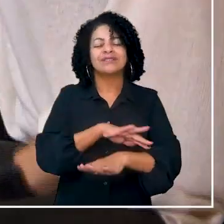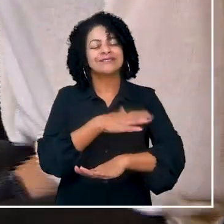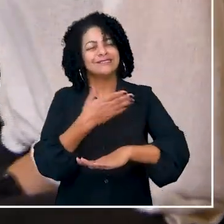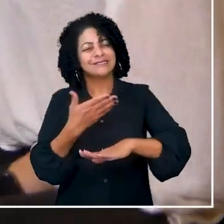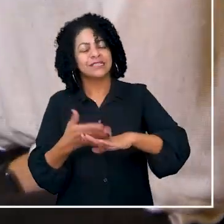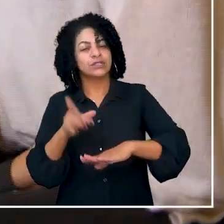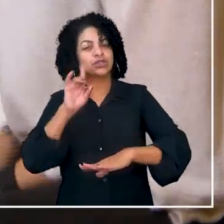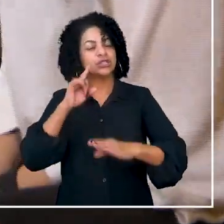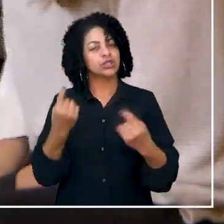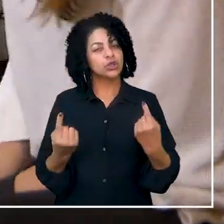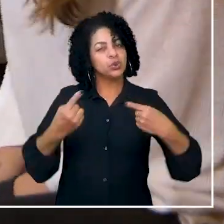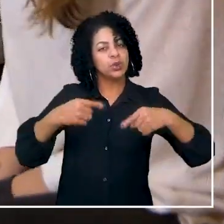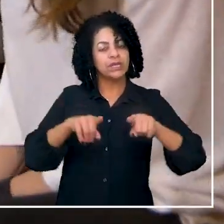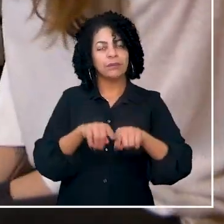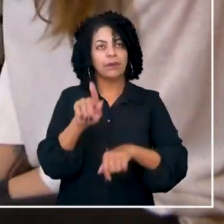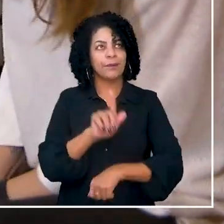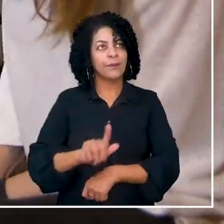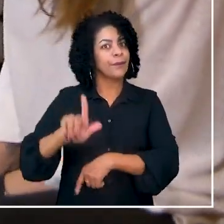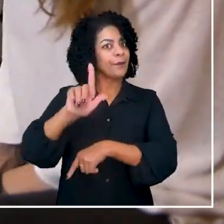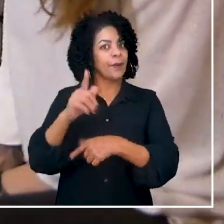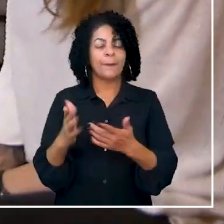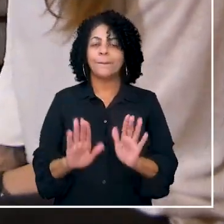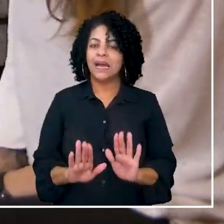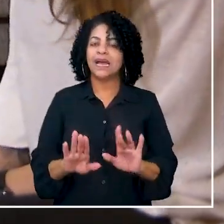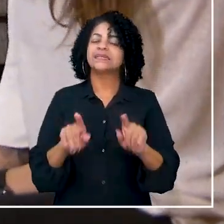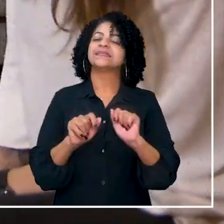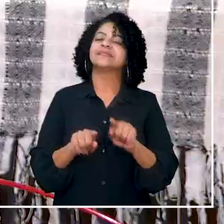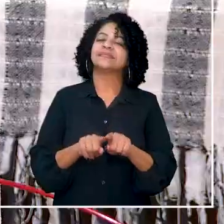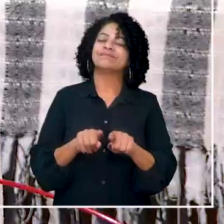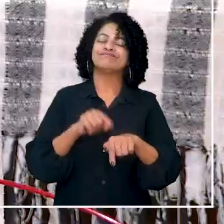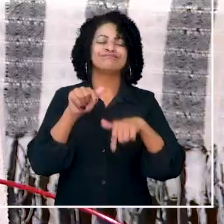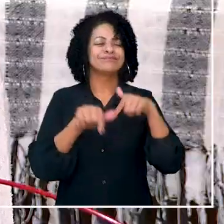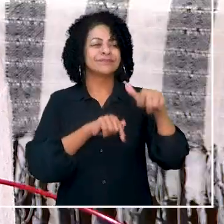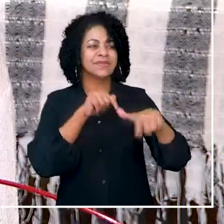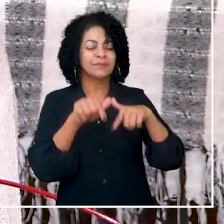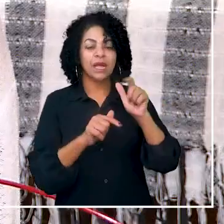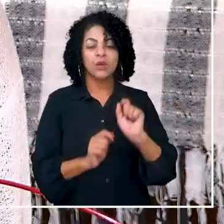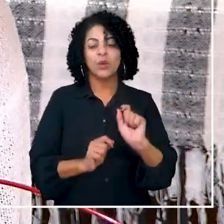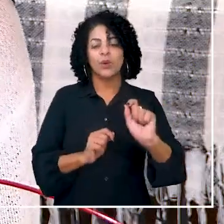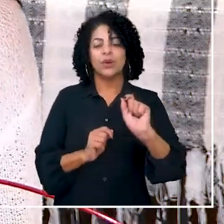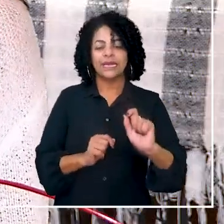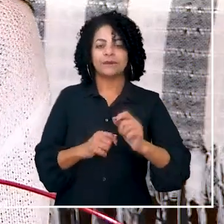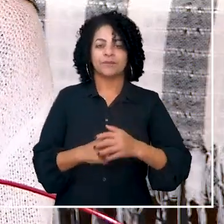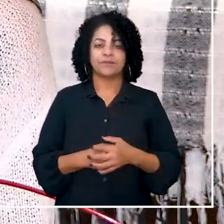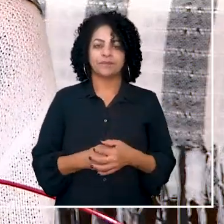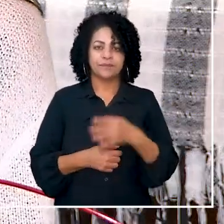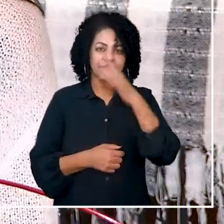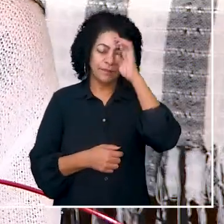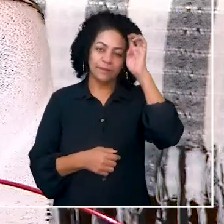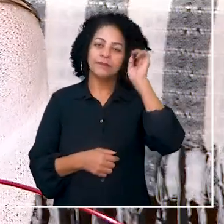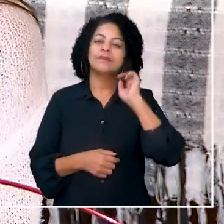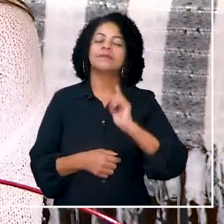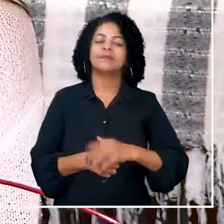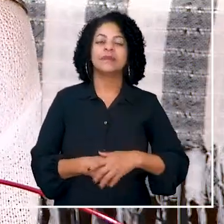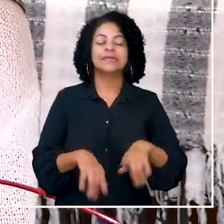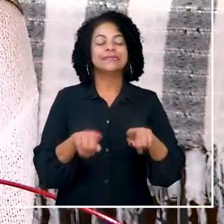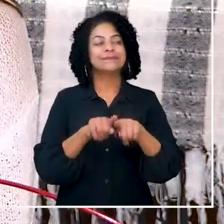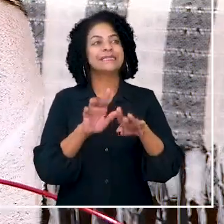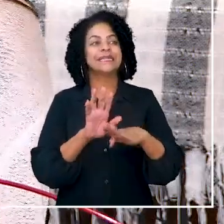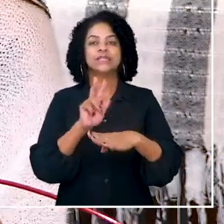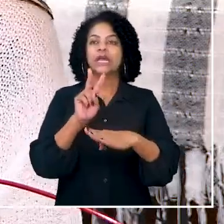desafios do dia, com toda a questão de logística. Eu acho que é um trabalho em que te torna,